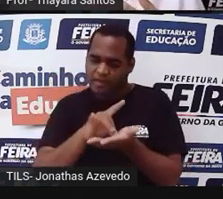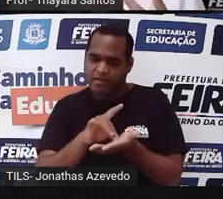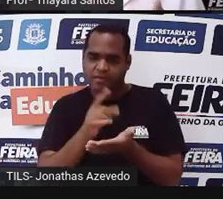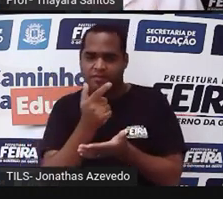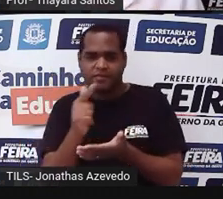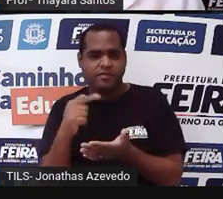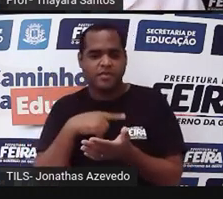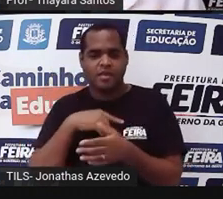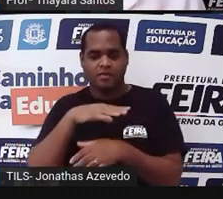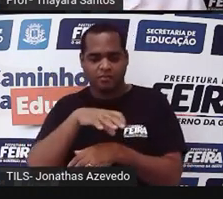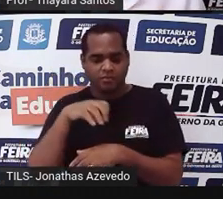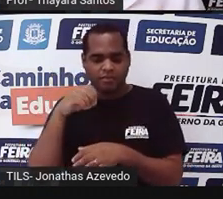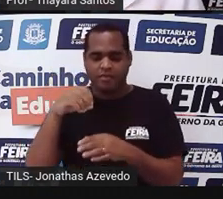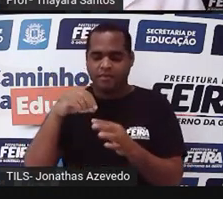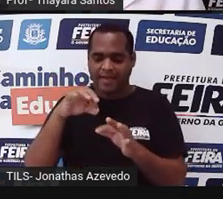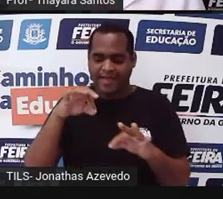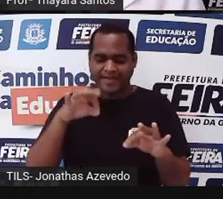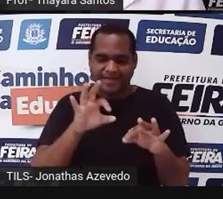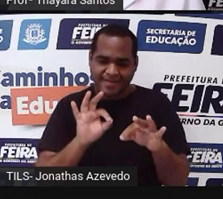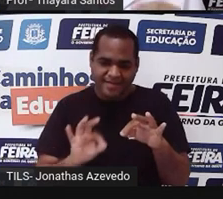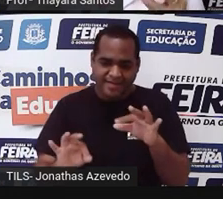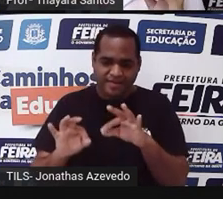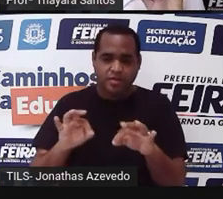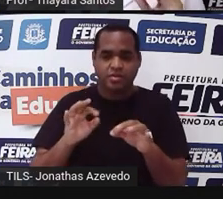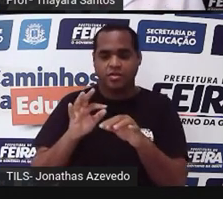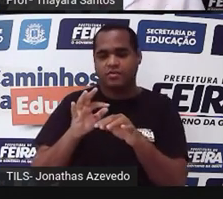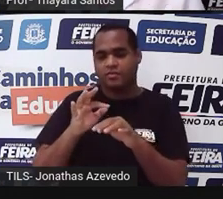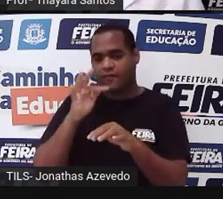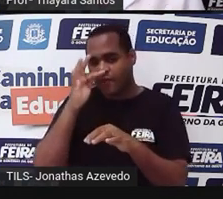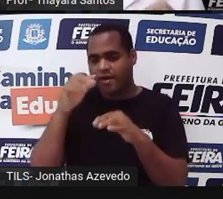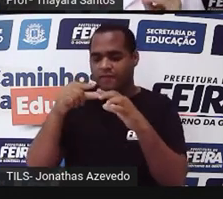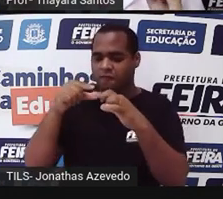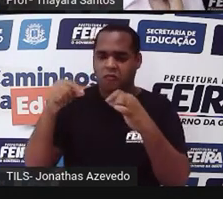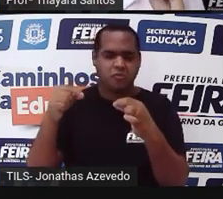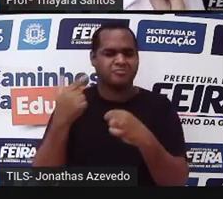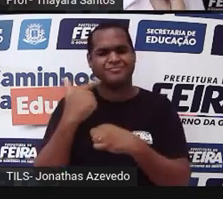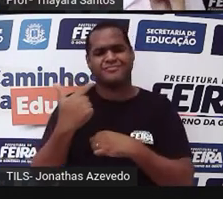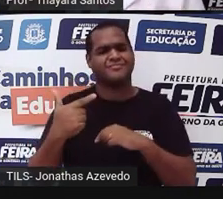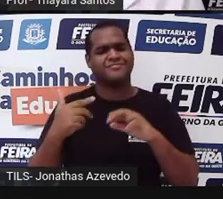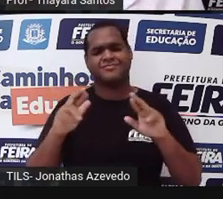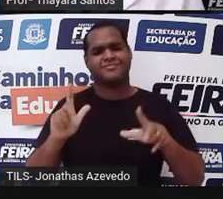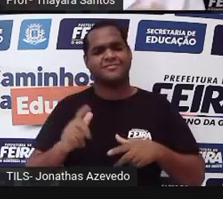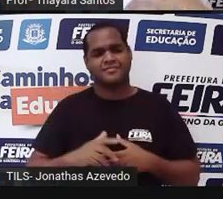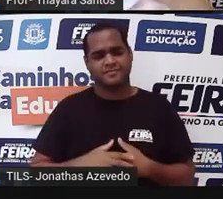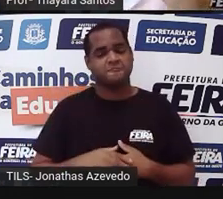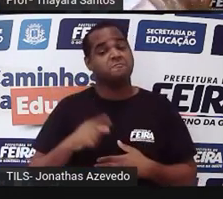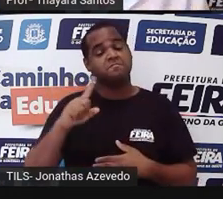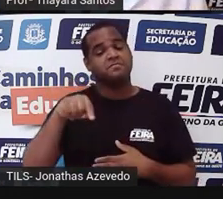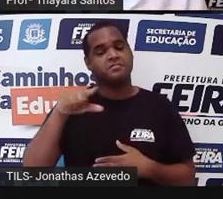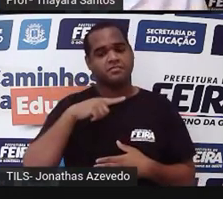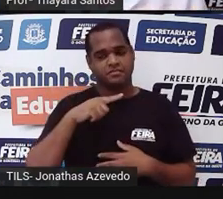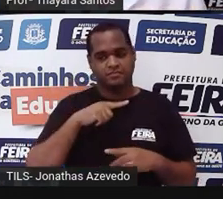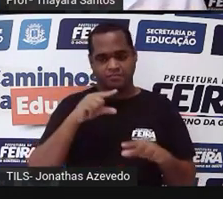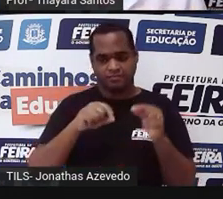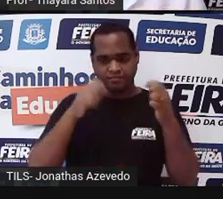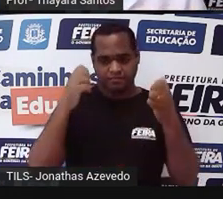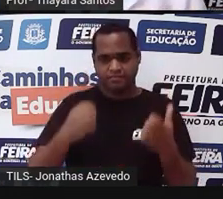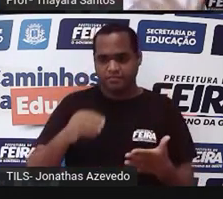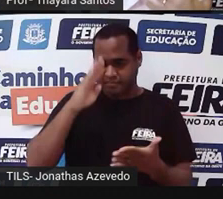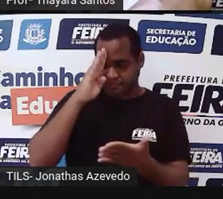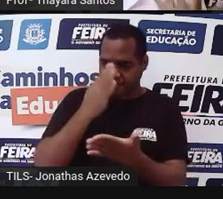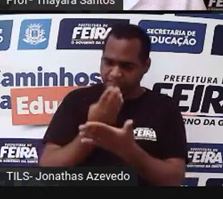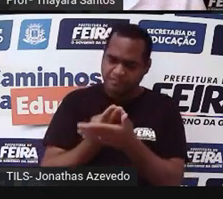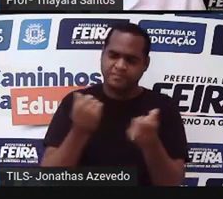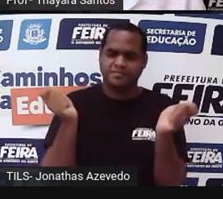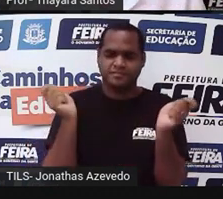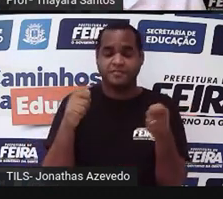Não têm raiz, caule e folha verdadeiros. Então, o que a gente acredita é que,